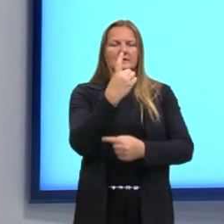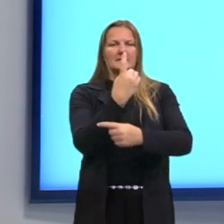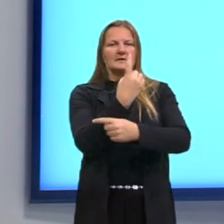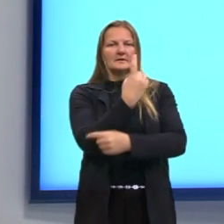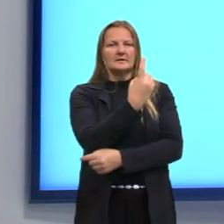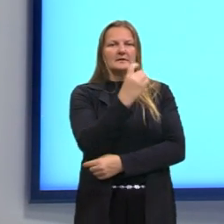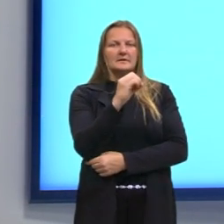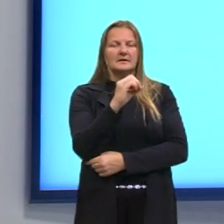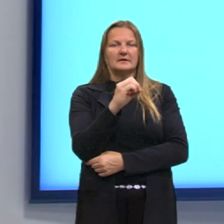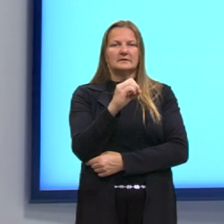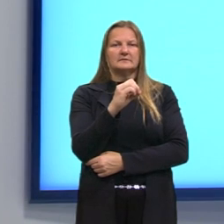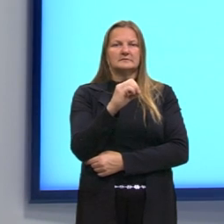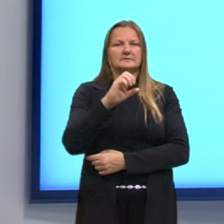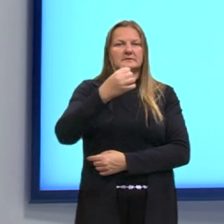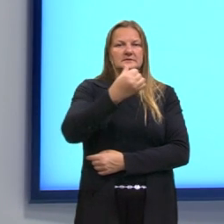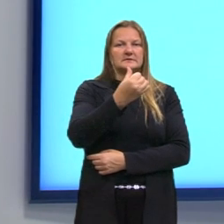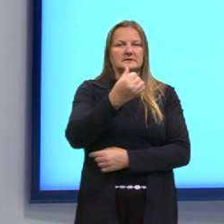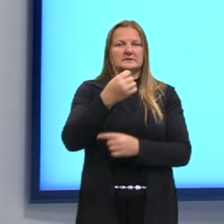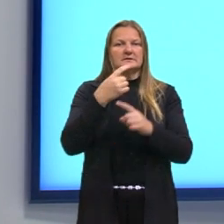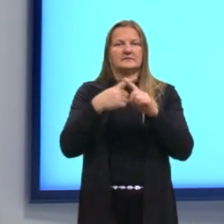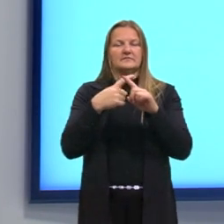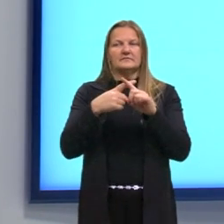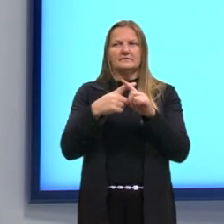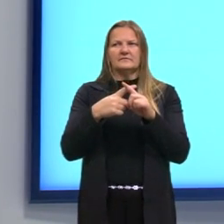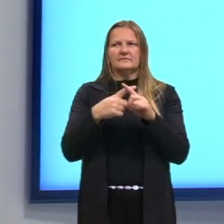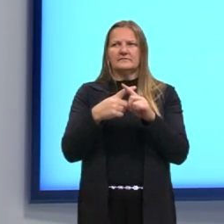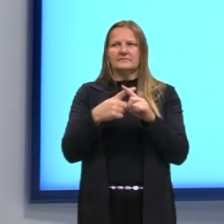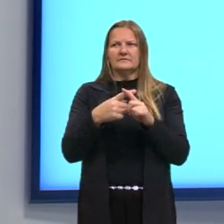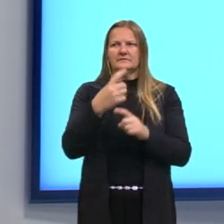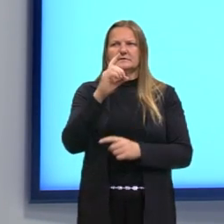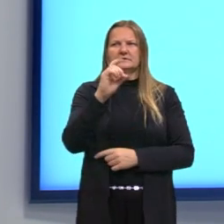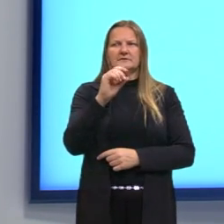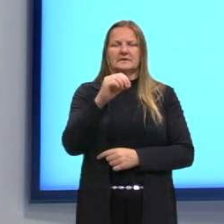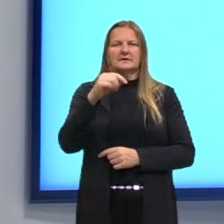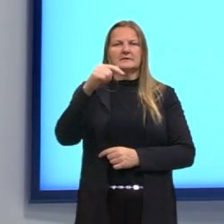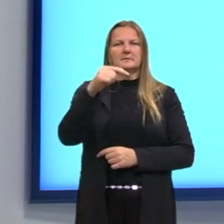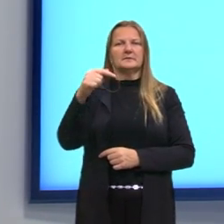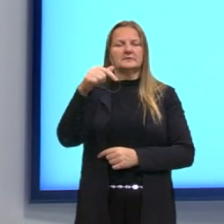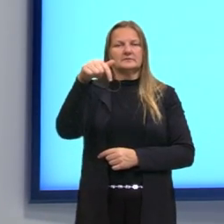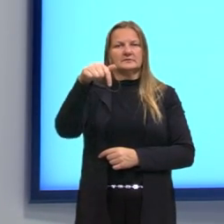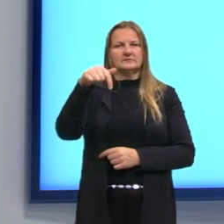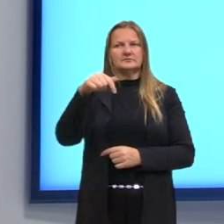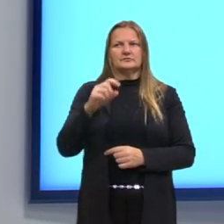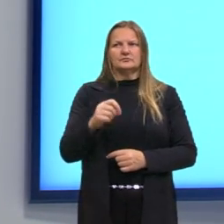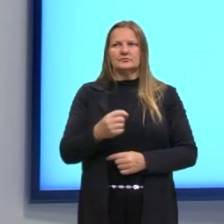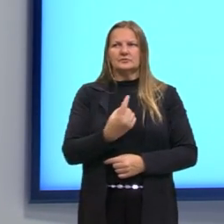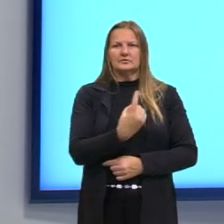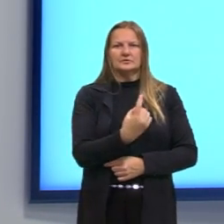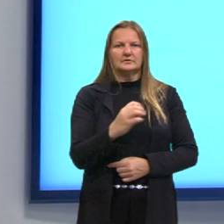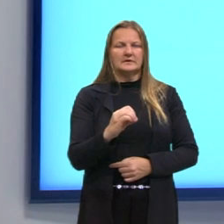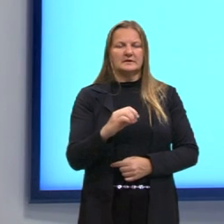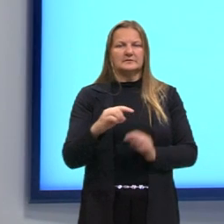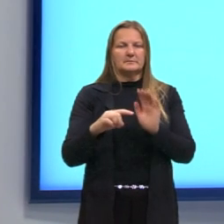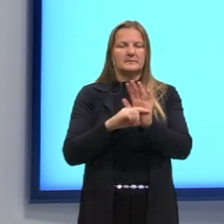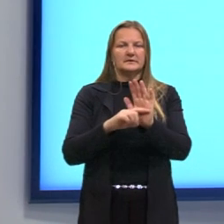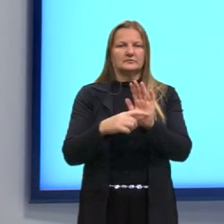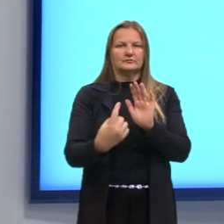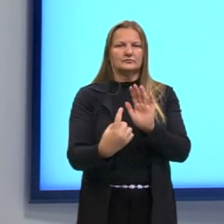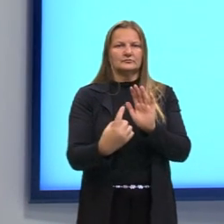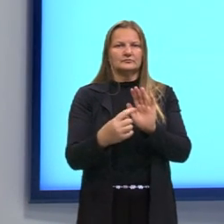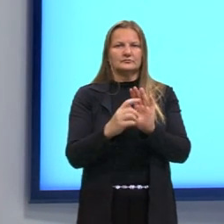a 6, vezes 10 elevado a menos 7. Isso resulta em 10 elevado a menos 1, né?